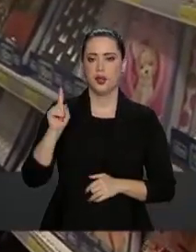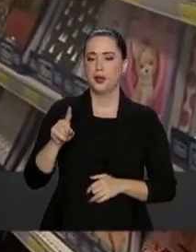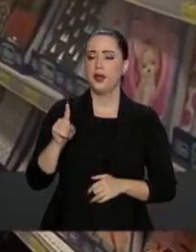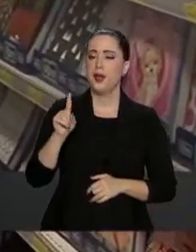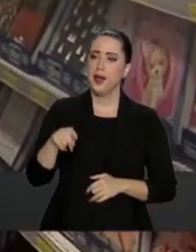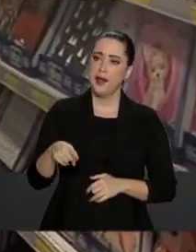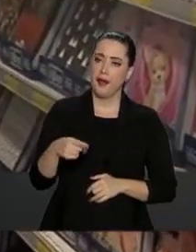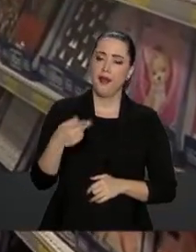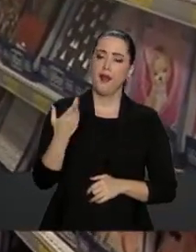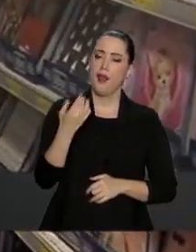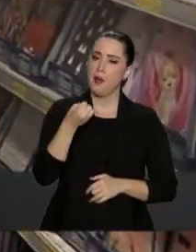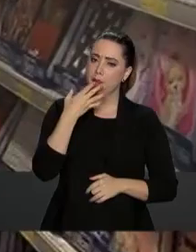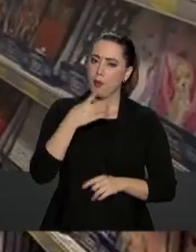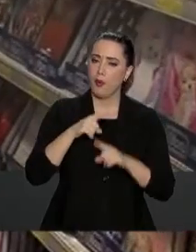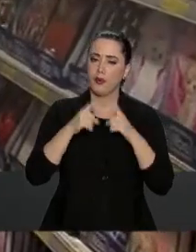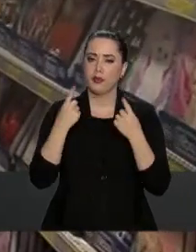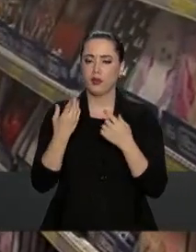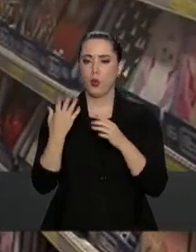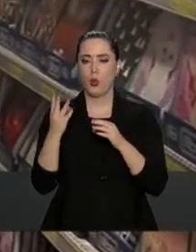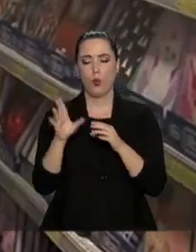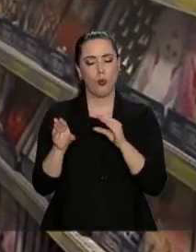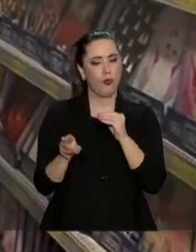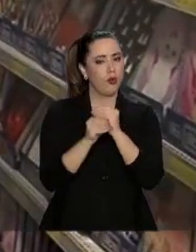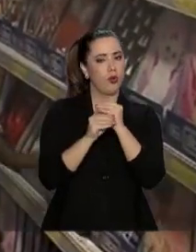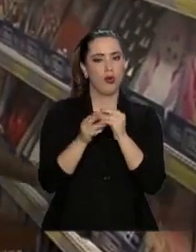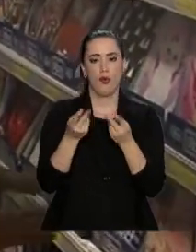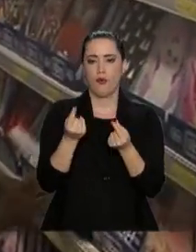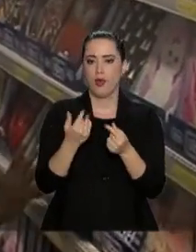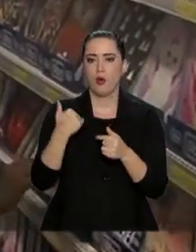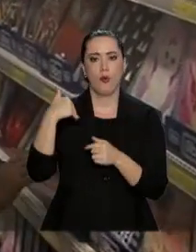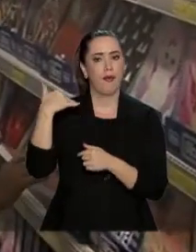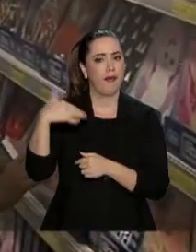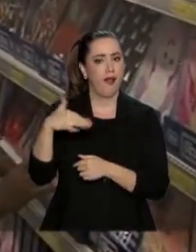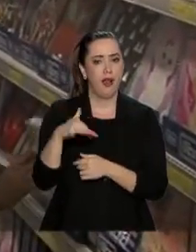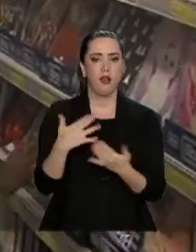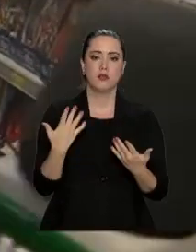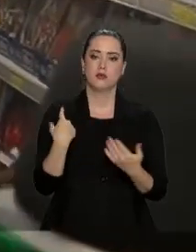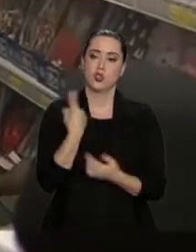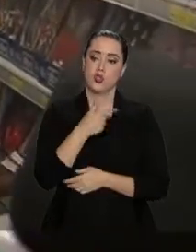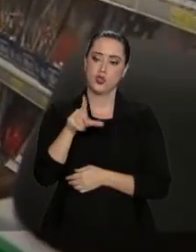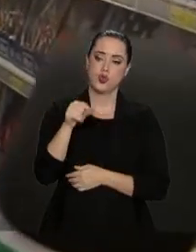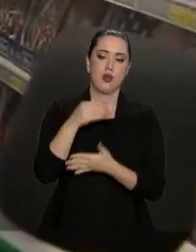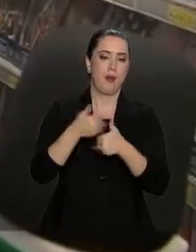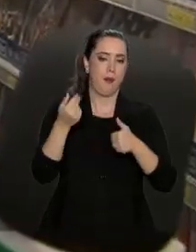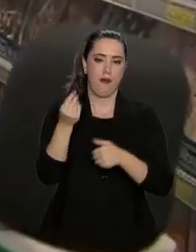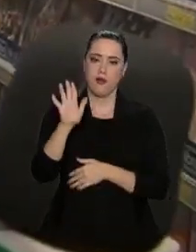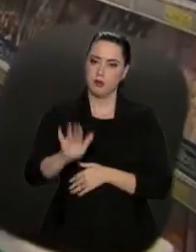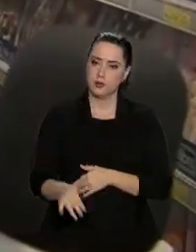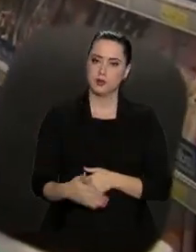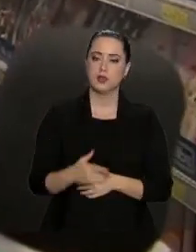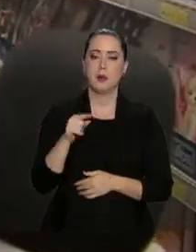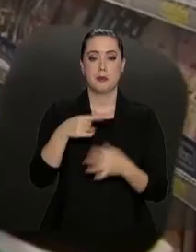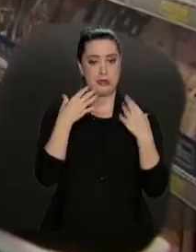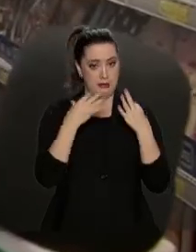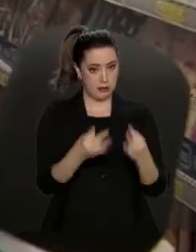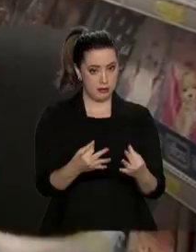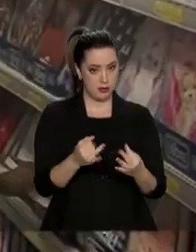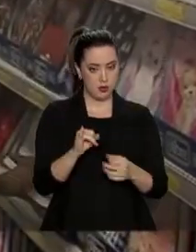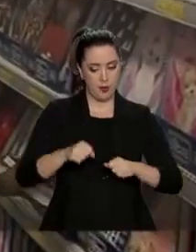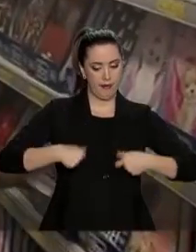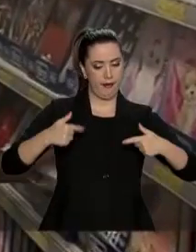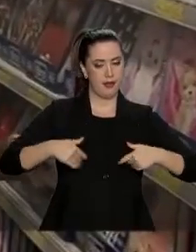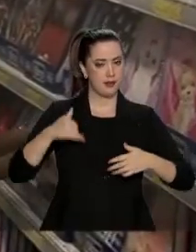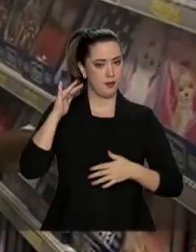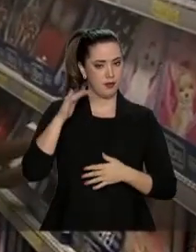então aproveita e embute o preço e a gente escolhendo fica bem mais em conta. Tem que ficar esperto nessa época do ano, senão acaba gastando